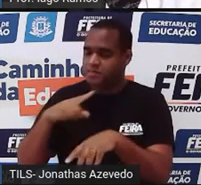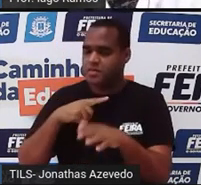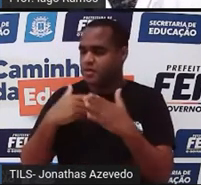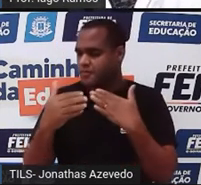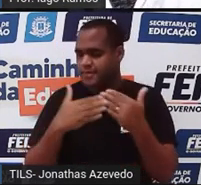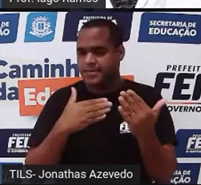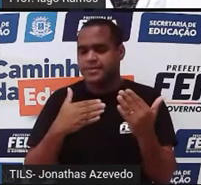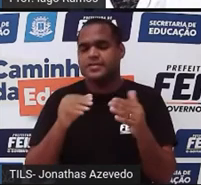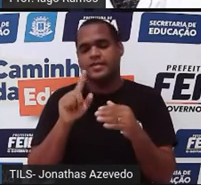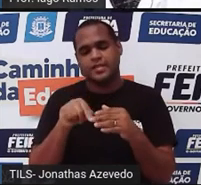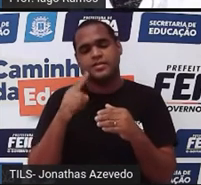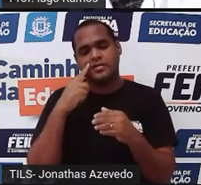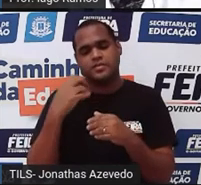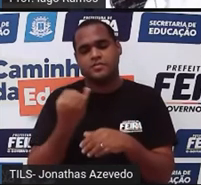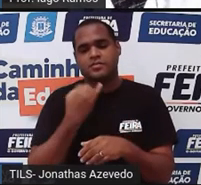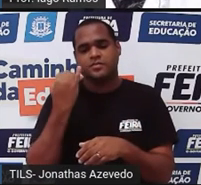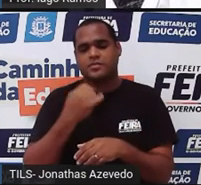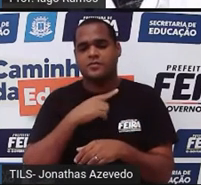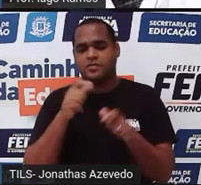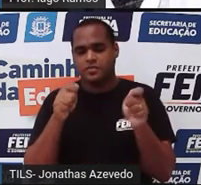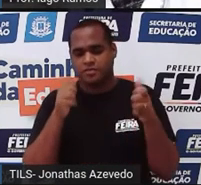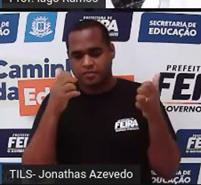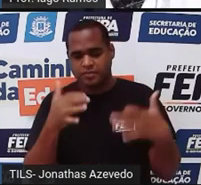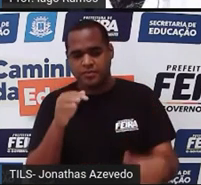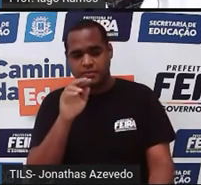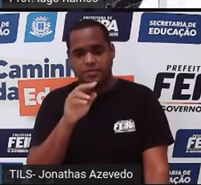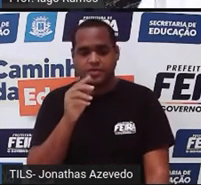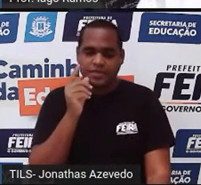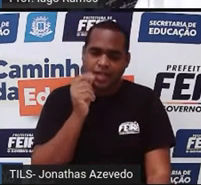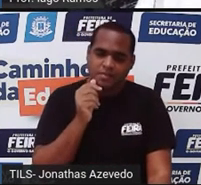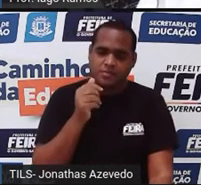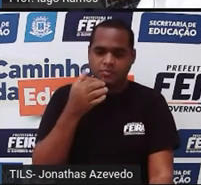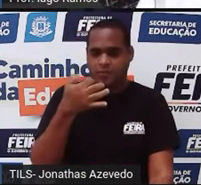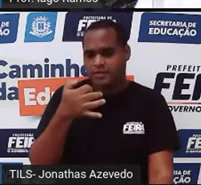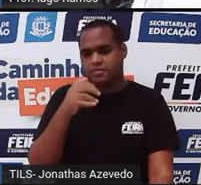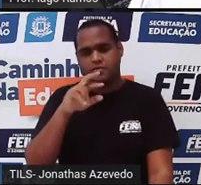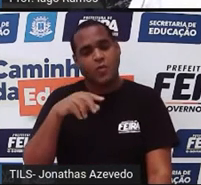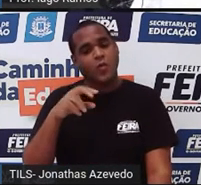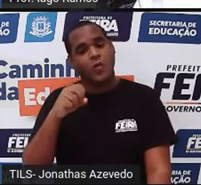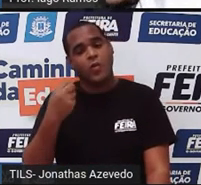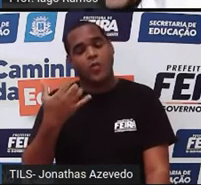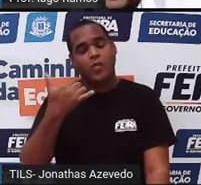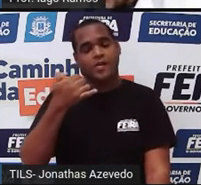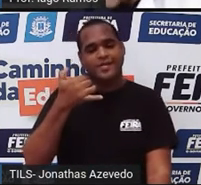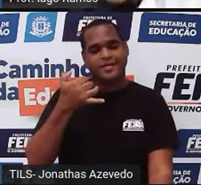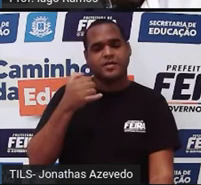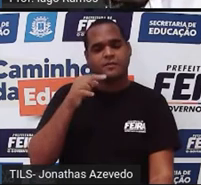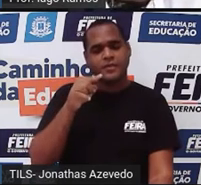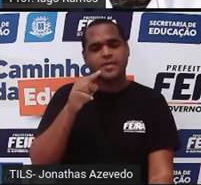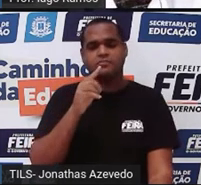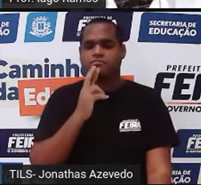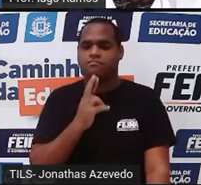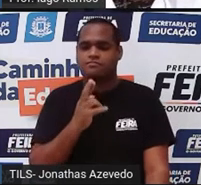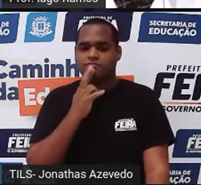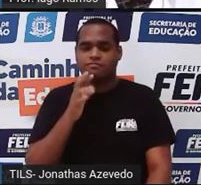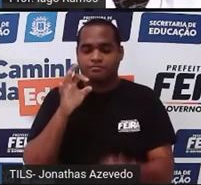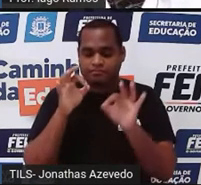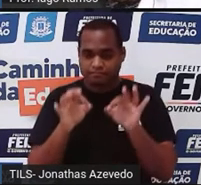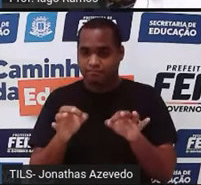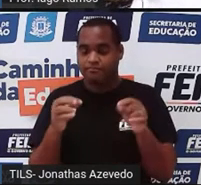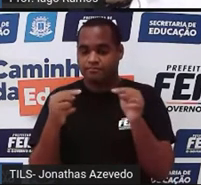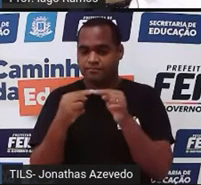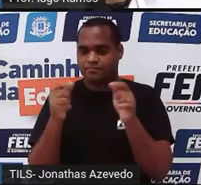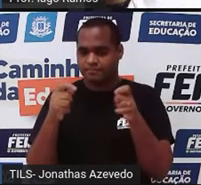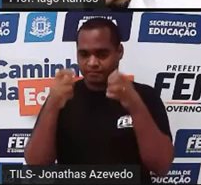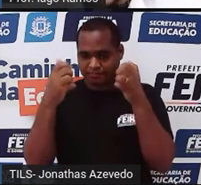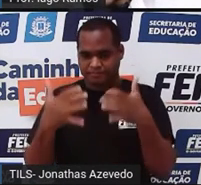ainda é interessante você usar o caderno, você usar o lápis, a borracha ou a caneta para fazer o seu rascunho, para fazer as